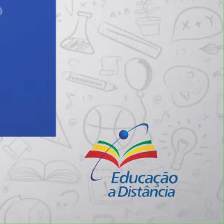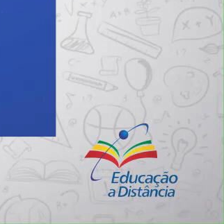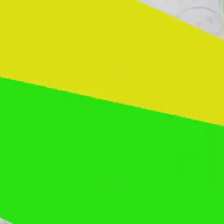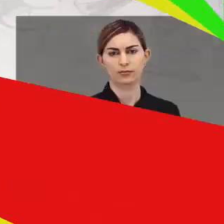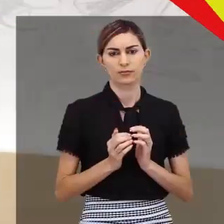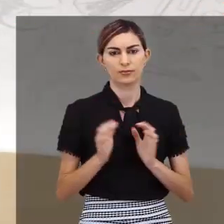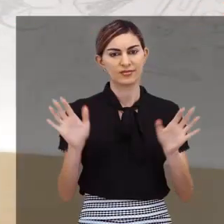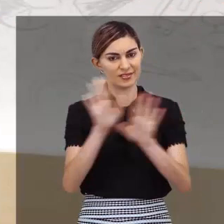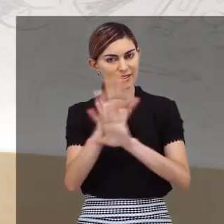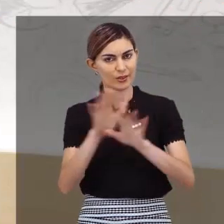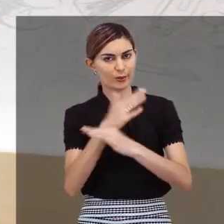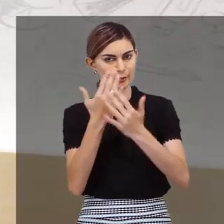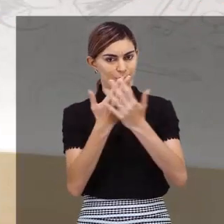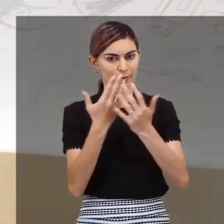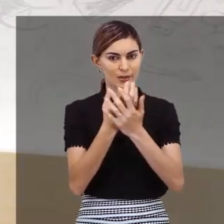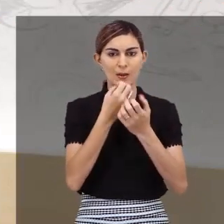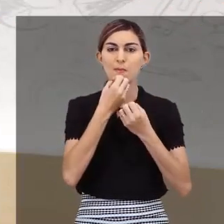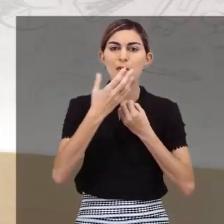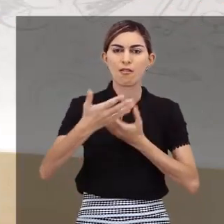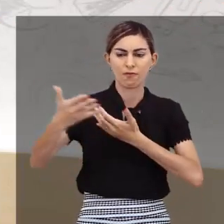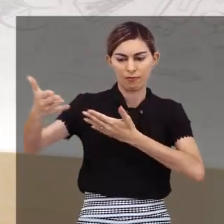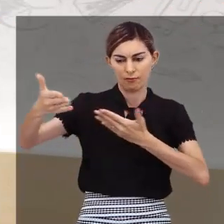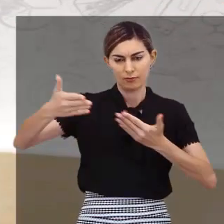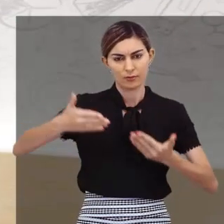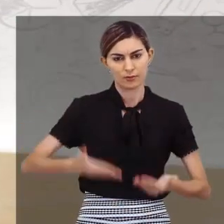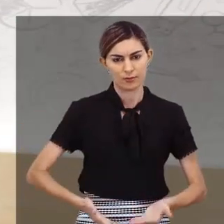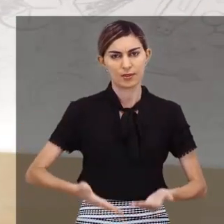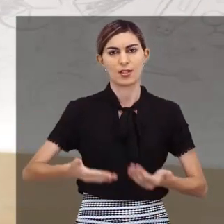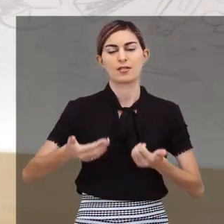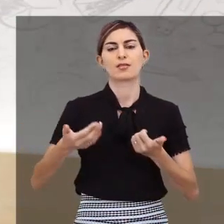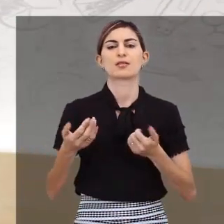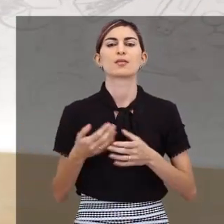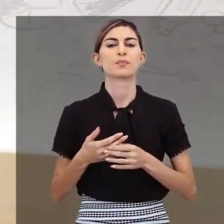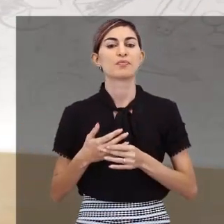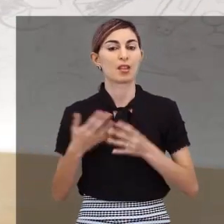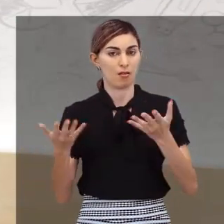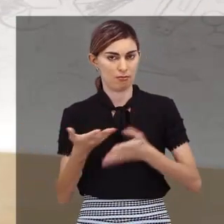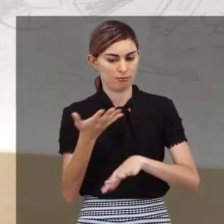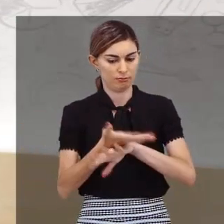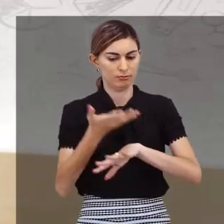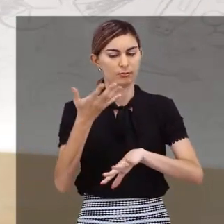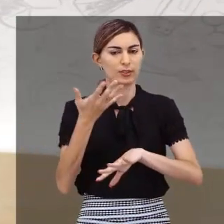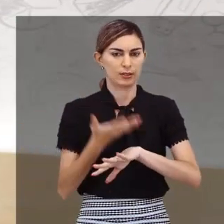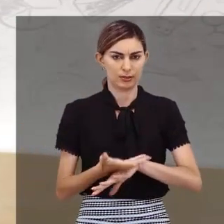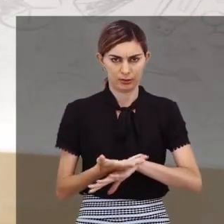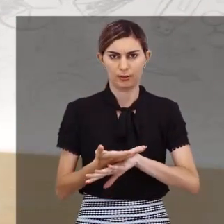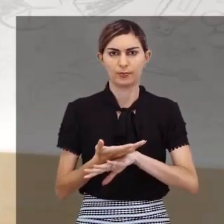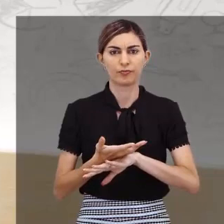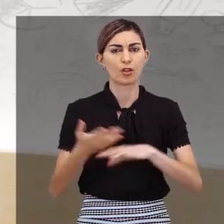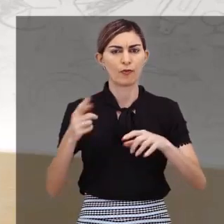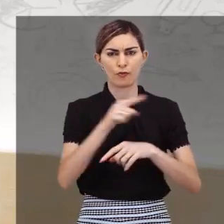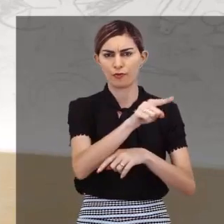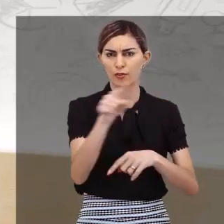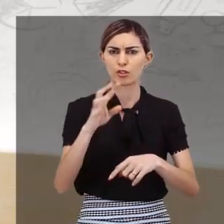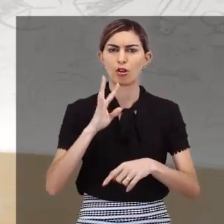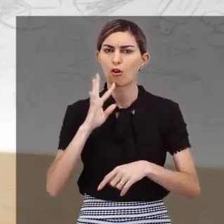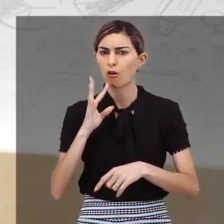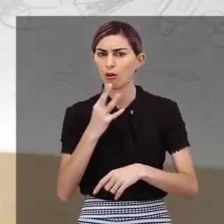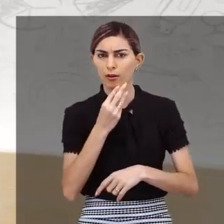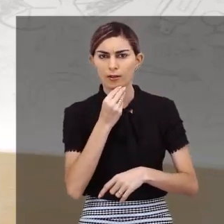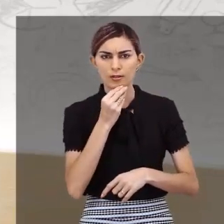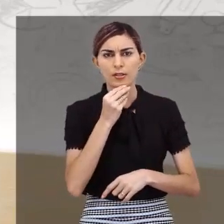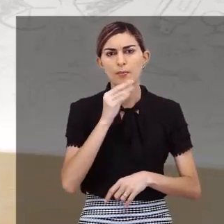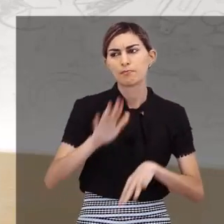Olá estudantes, sejam todos bem-vindos e bem-vindas. Nesta competência, você irá conhecer